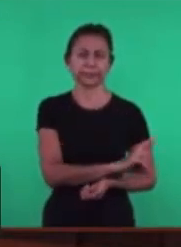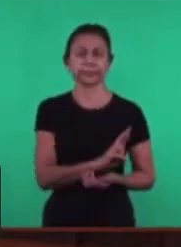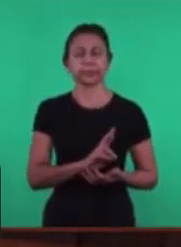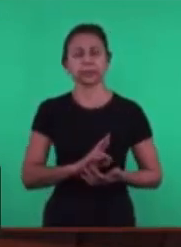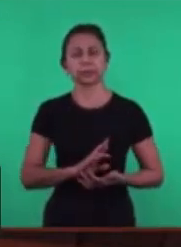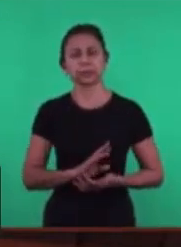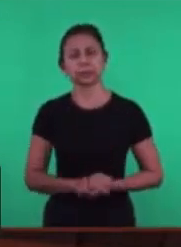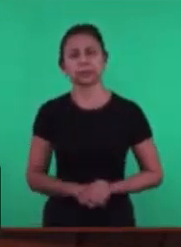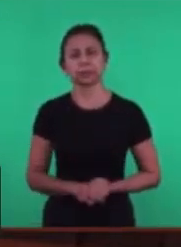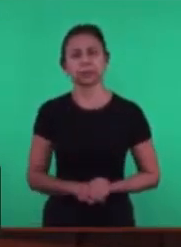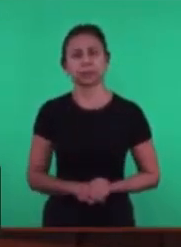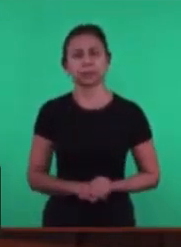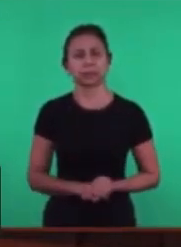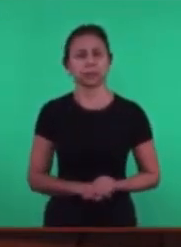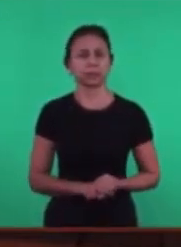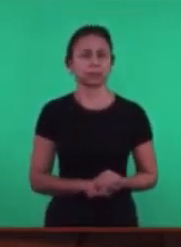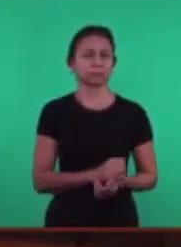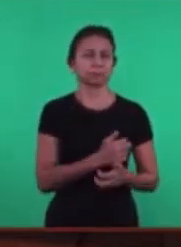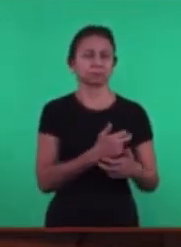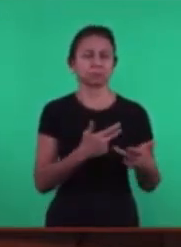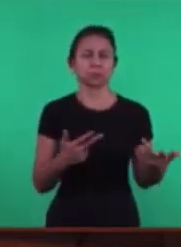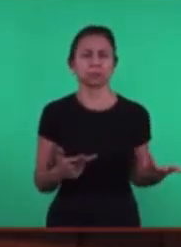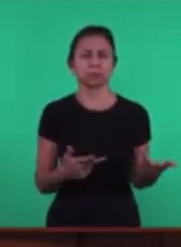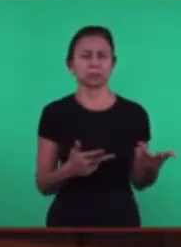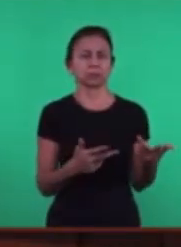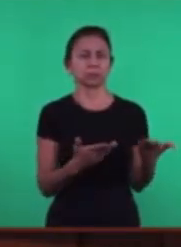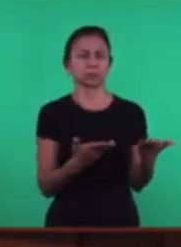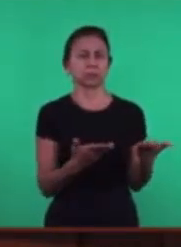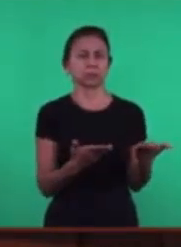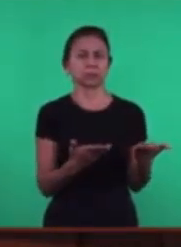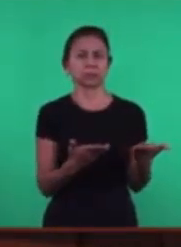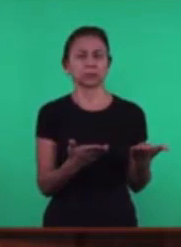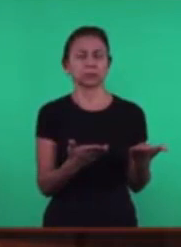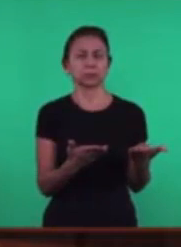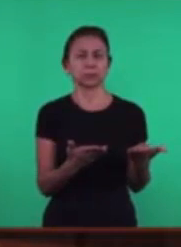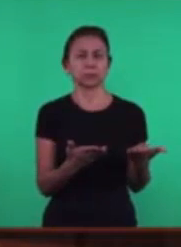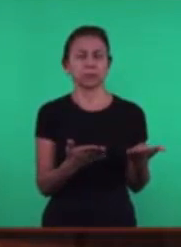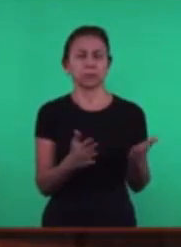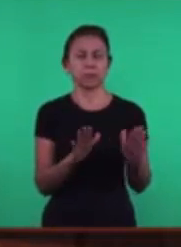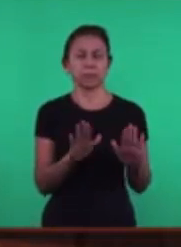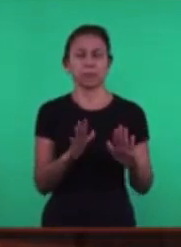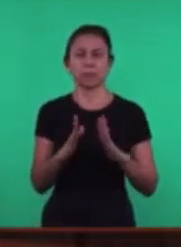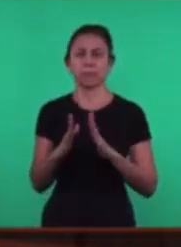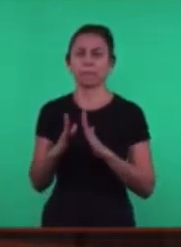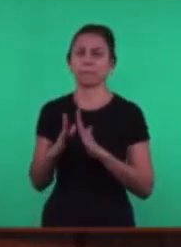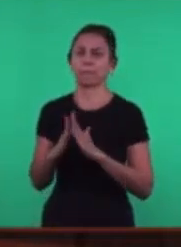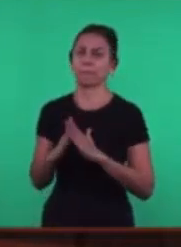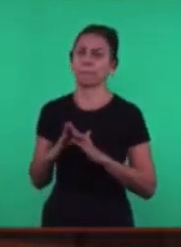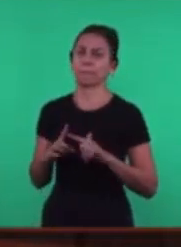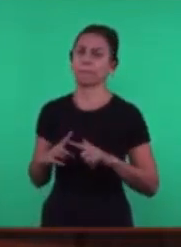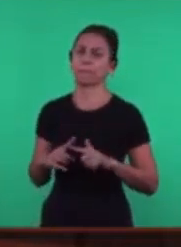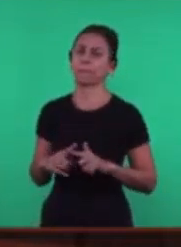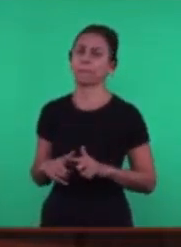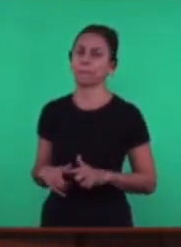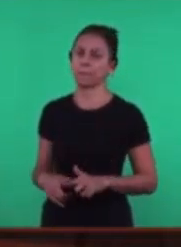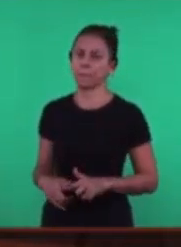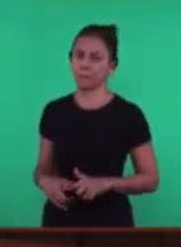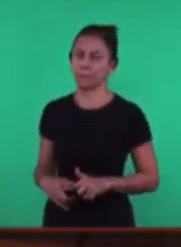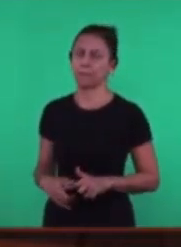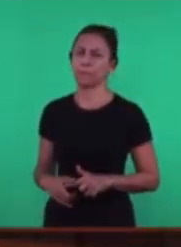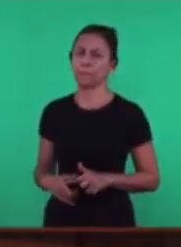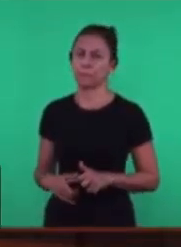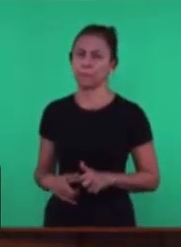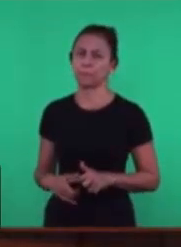Liturgias Ao passo Que A igreja Teria Outra